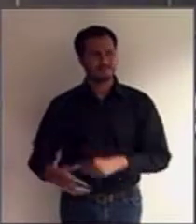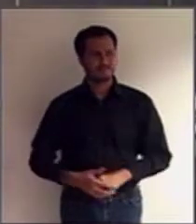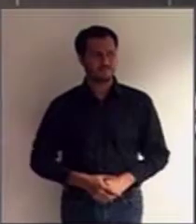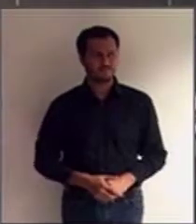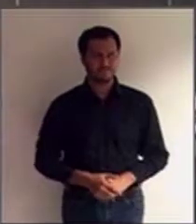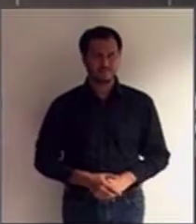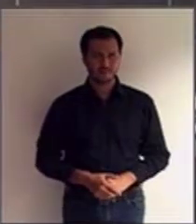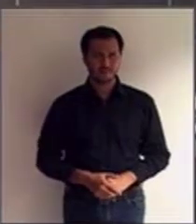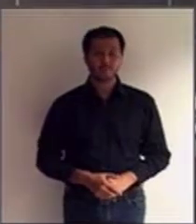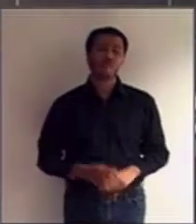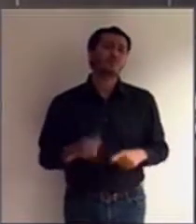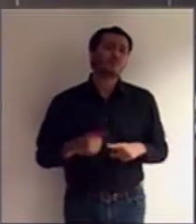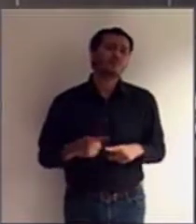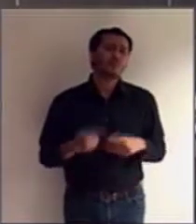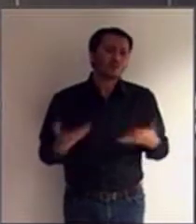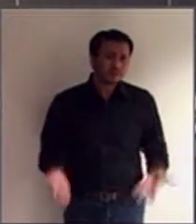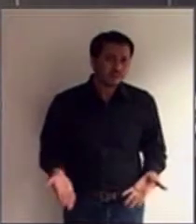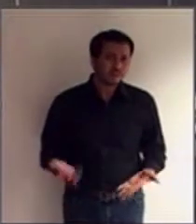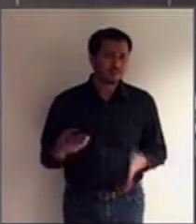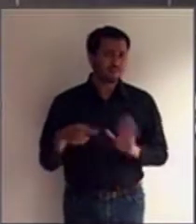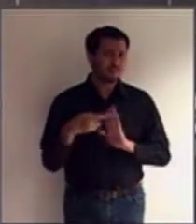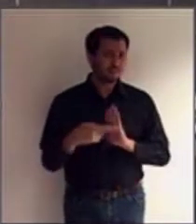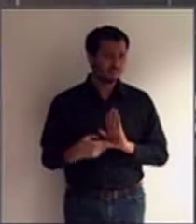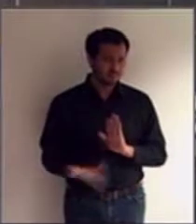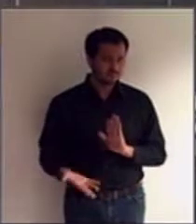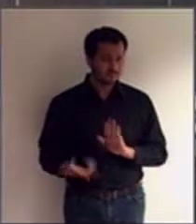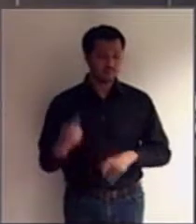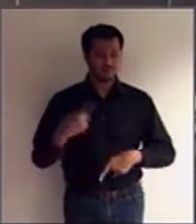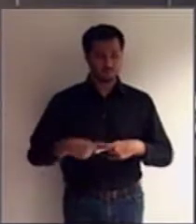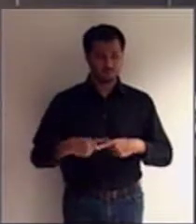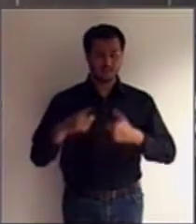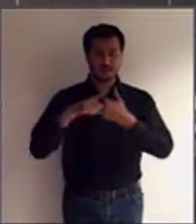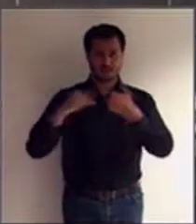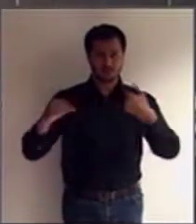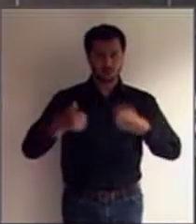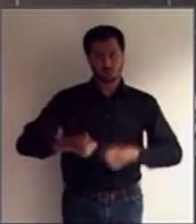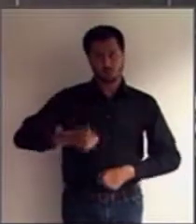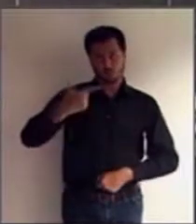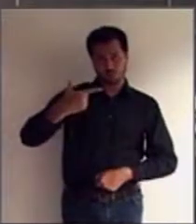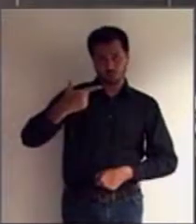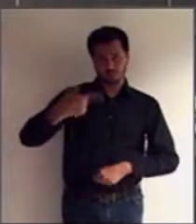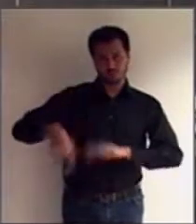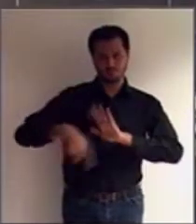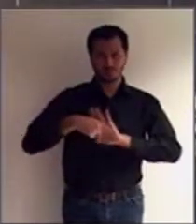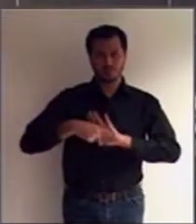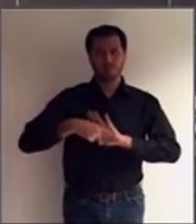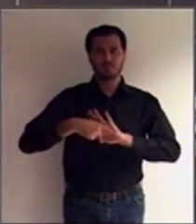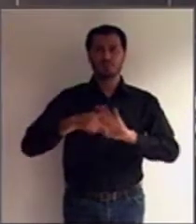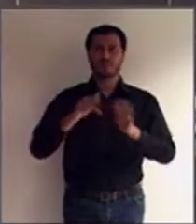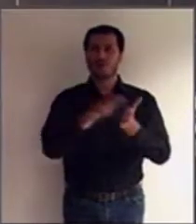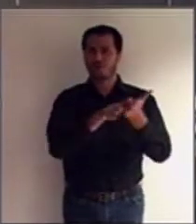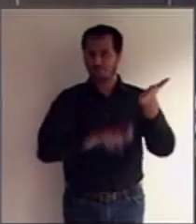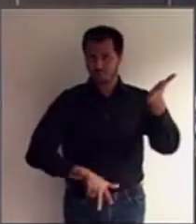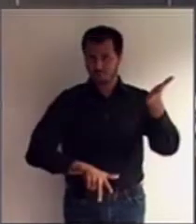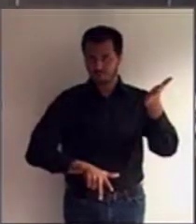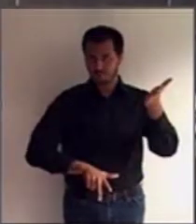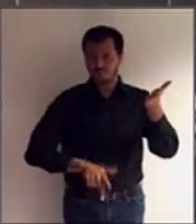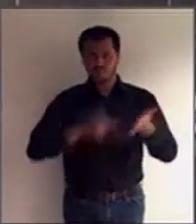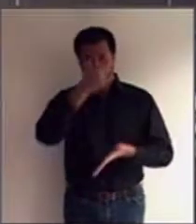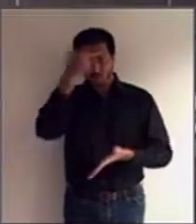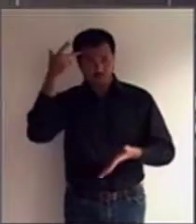de acordo com o artigo 12 da Convenção, as pessoas com deficiência têm direito a igual reconhecimento